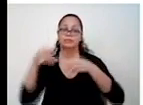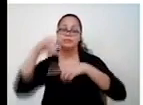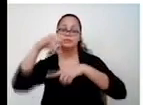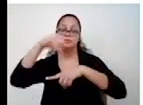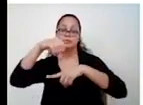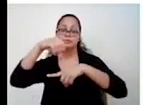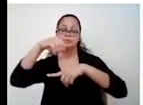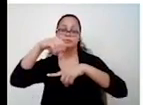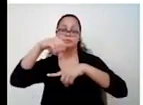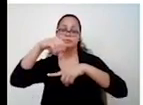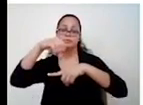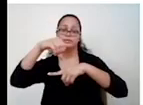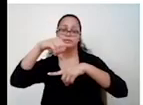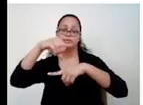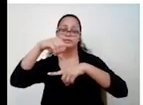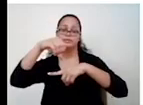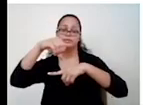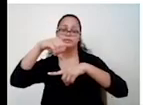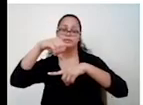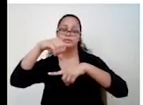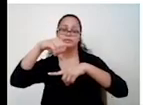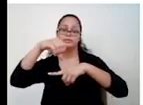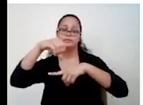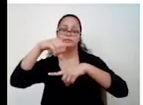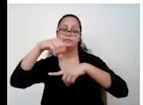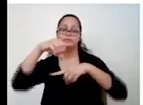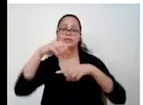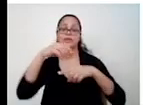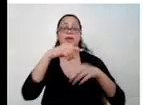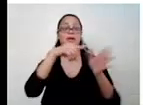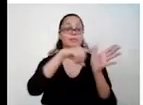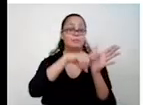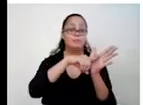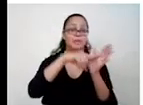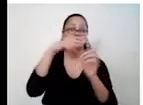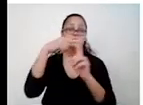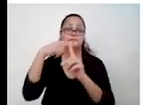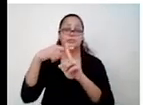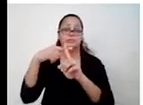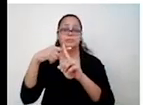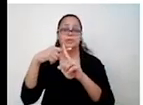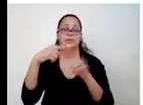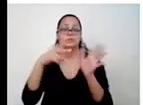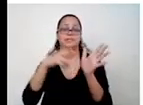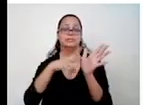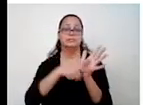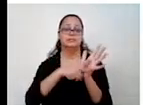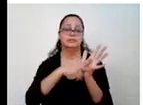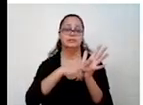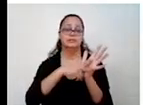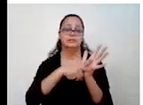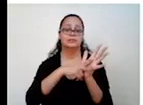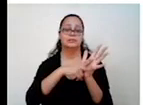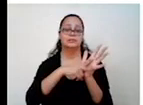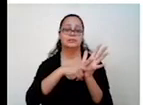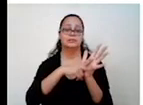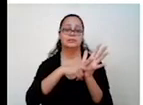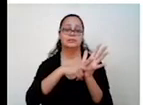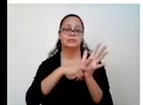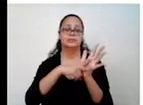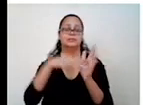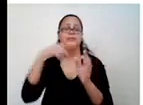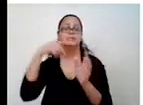B, 9. Aqui, menos fora do parênteses, com mais invisível dentro do parênteses. Porque quando o número não tem sinal, mais.